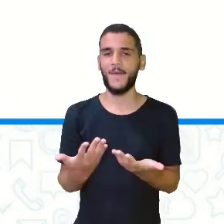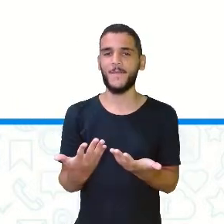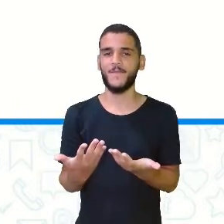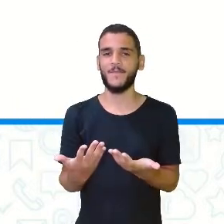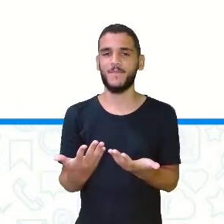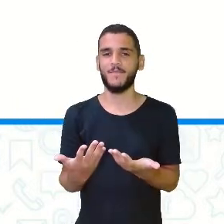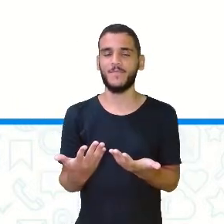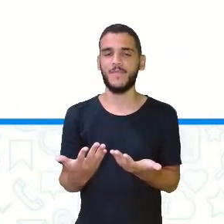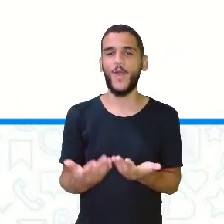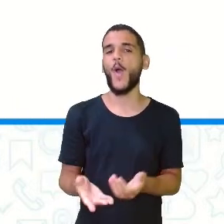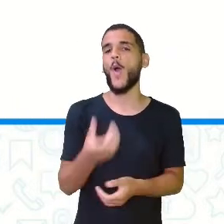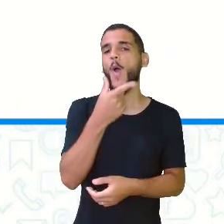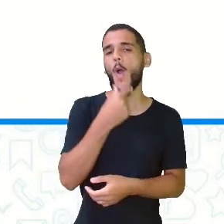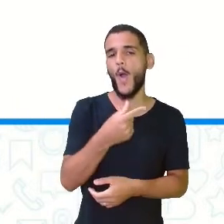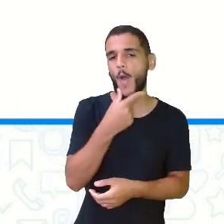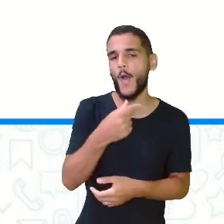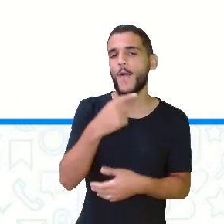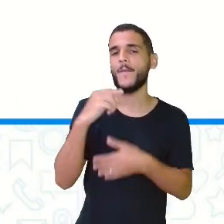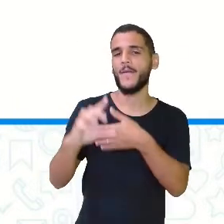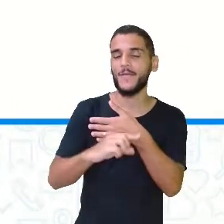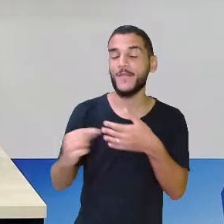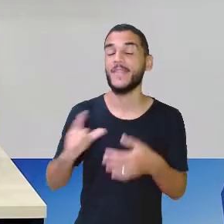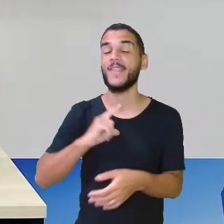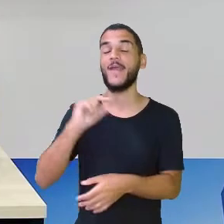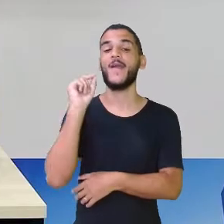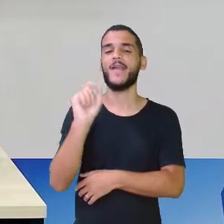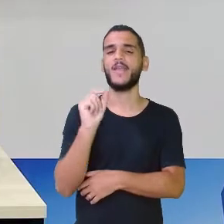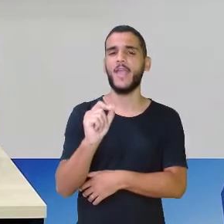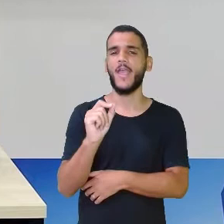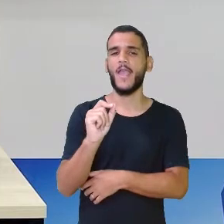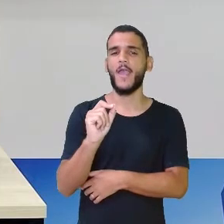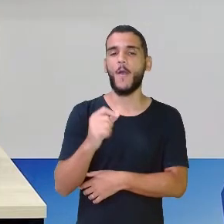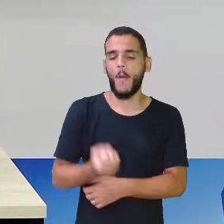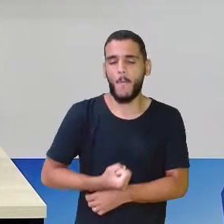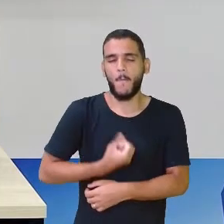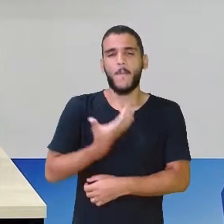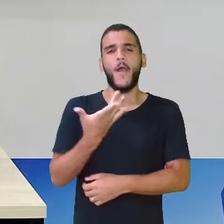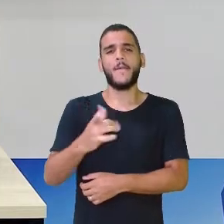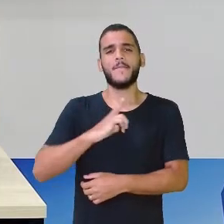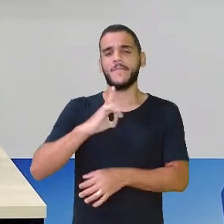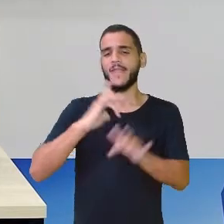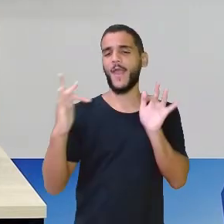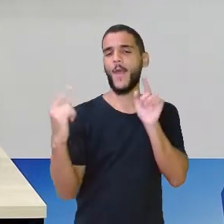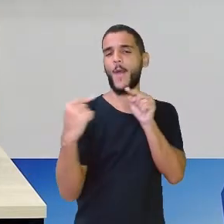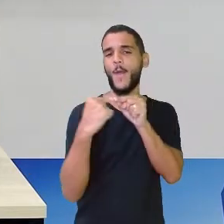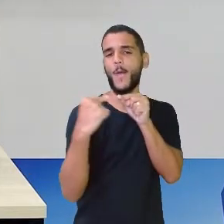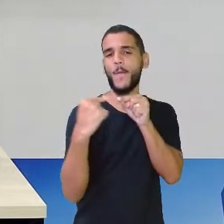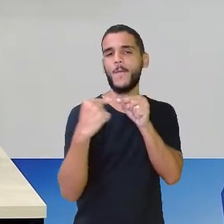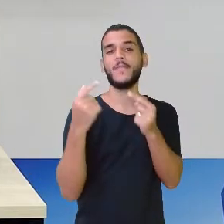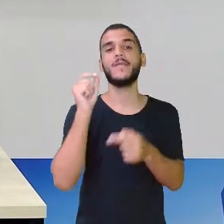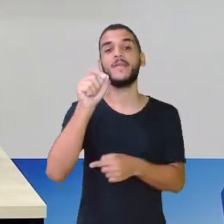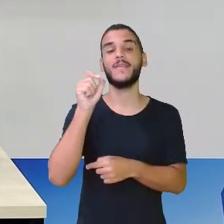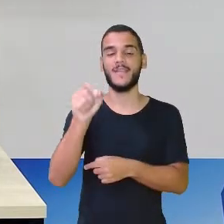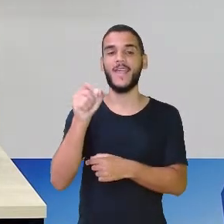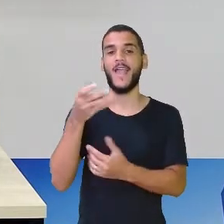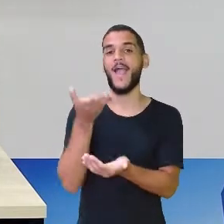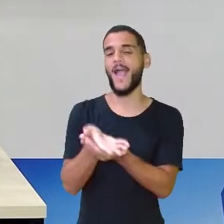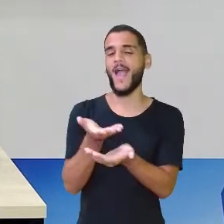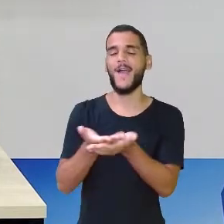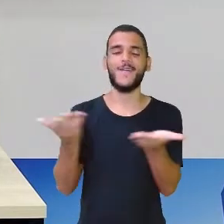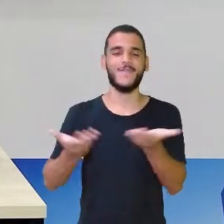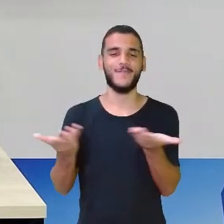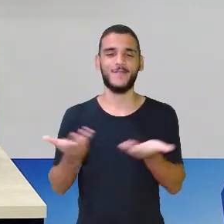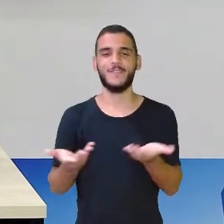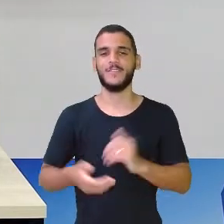o nosso Vinícius de Moraes trouxe aí esse poema que tem tudo a ver com a nossa aula, né? Porque, ó,